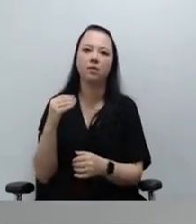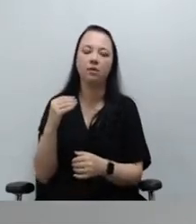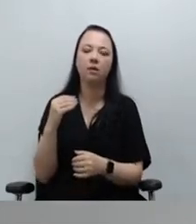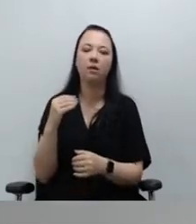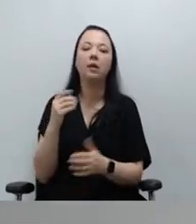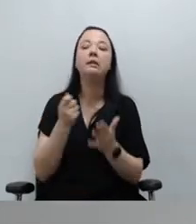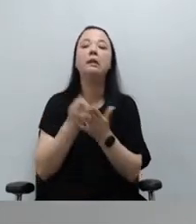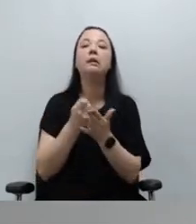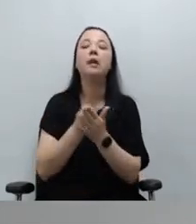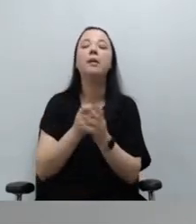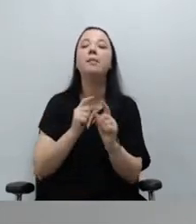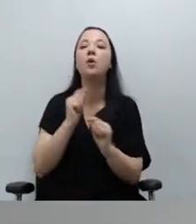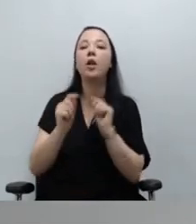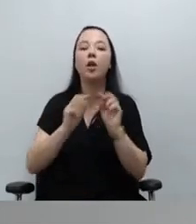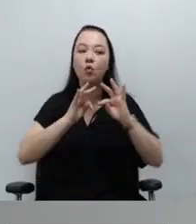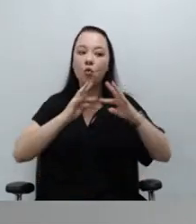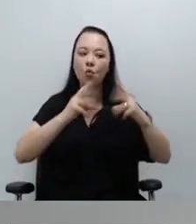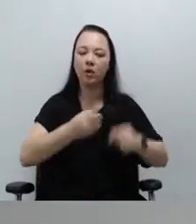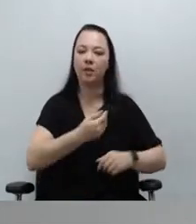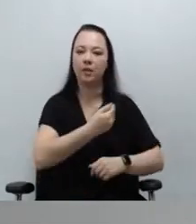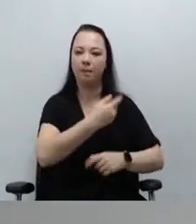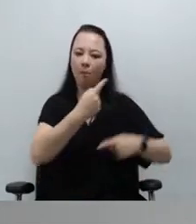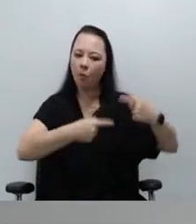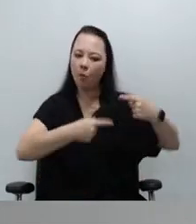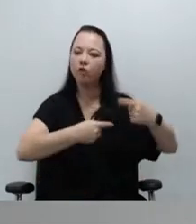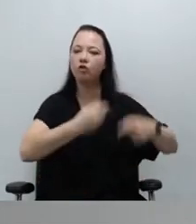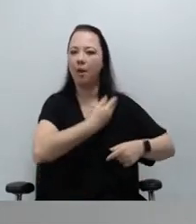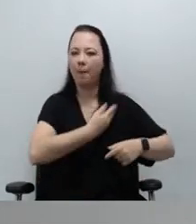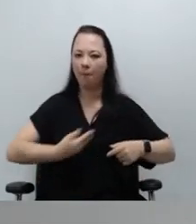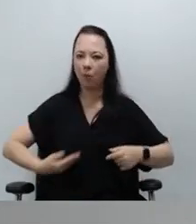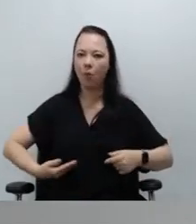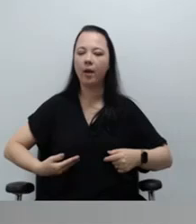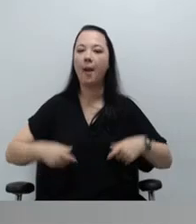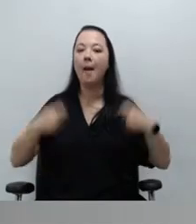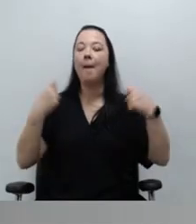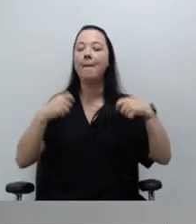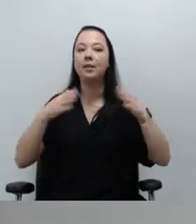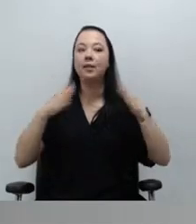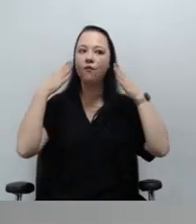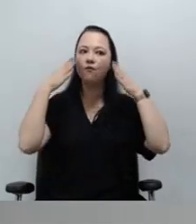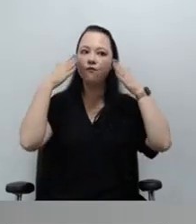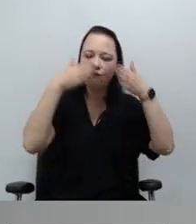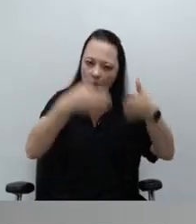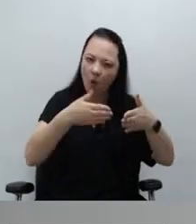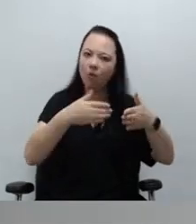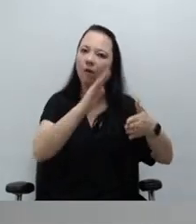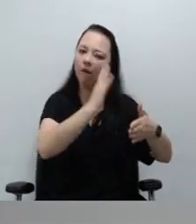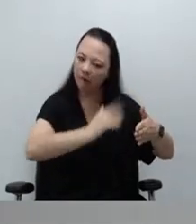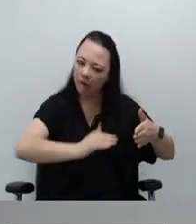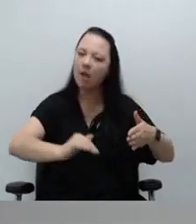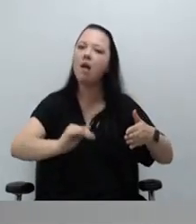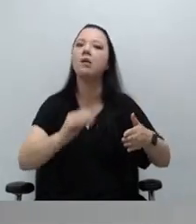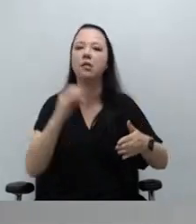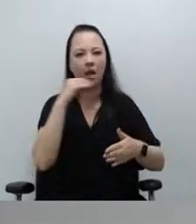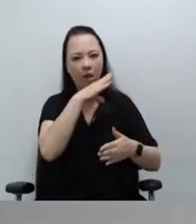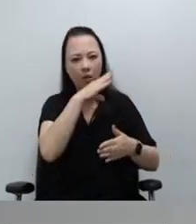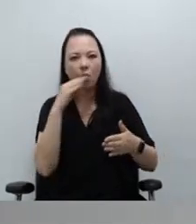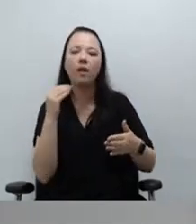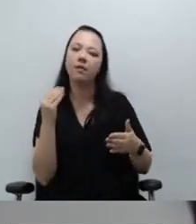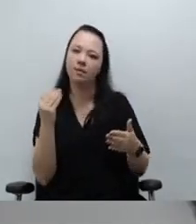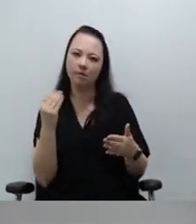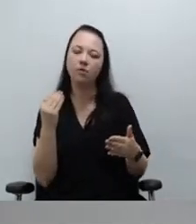política pública deve priorizar esse grupo, seja pelas suas vulnerabilidades, seja por estarem ainda em